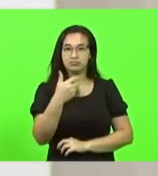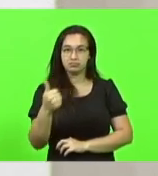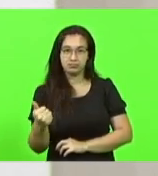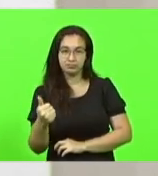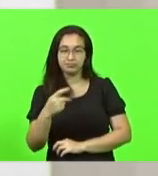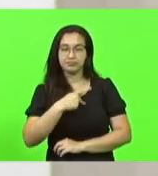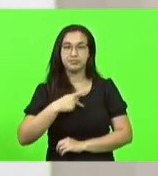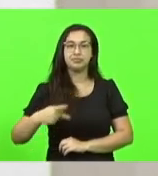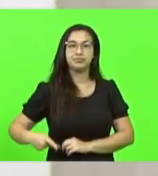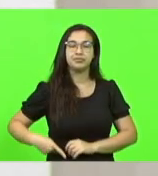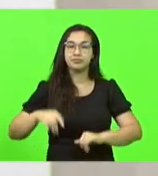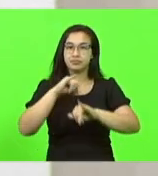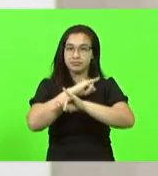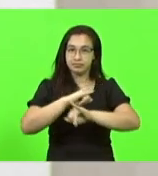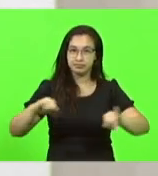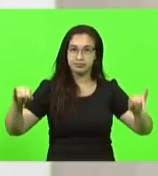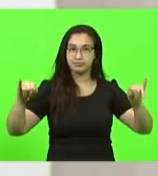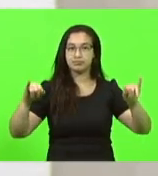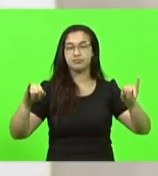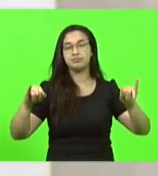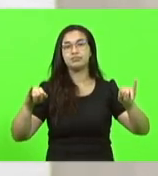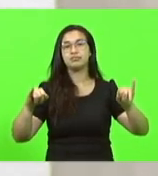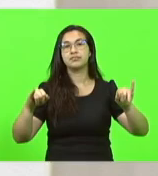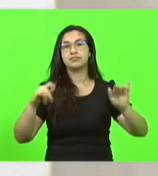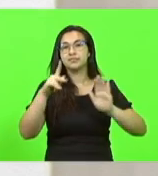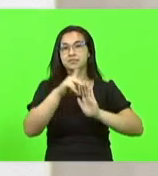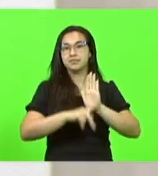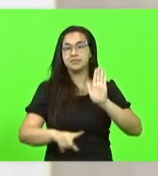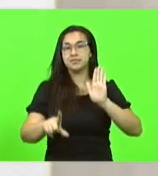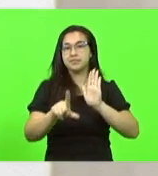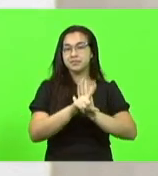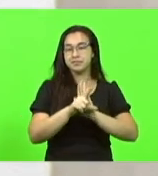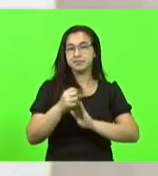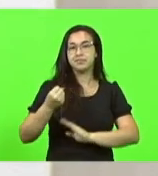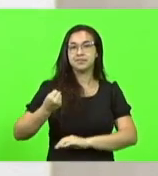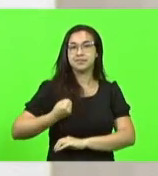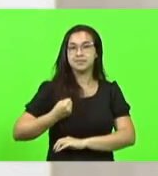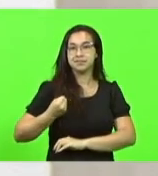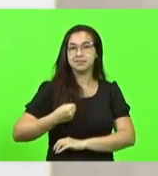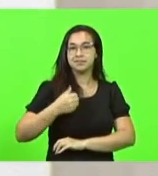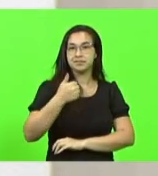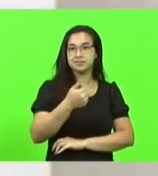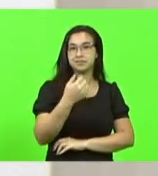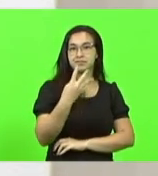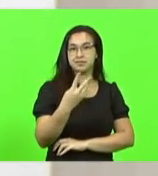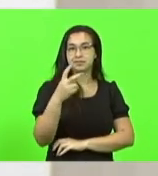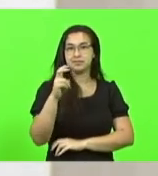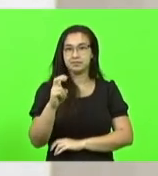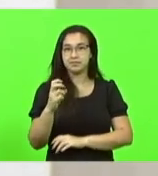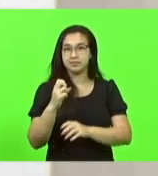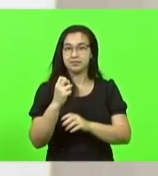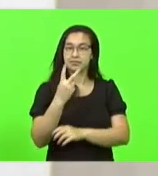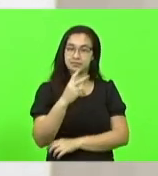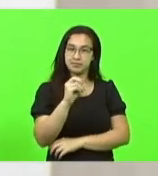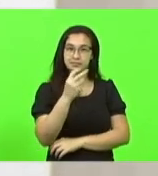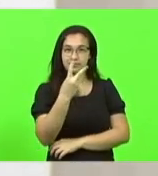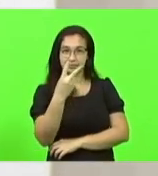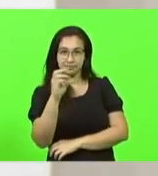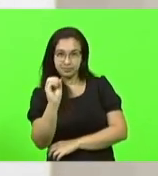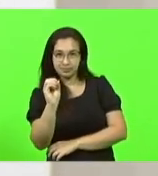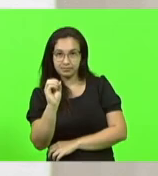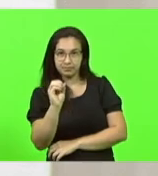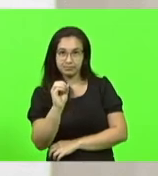presidente comunicou que o projeto de lei nº 145-2020 foi